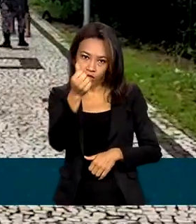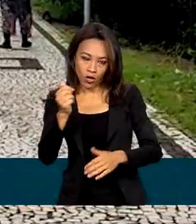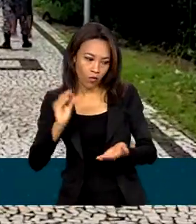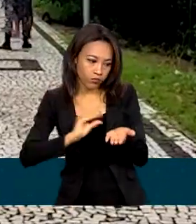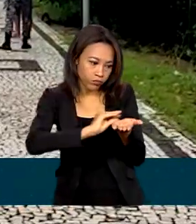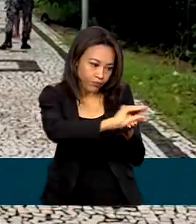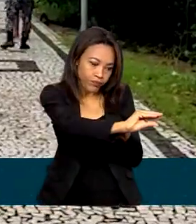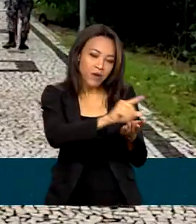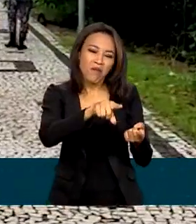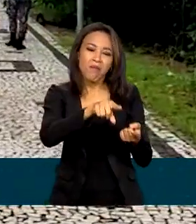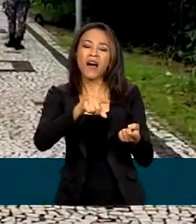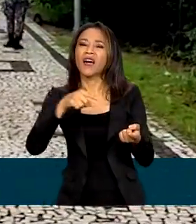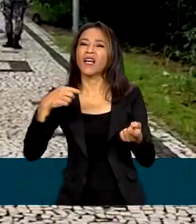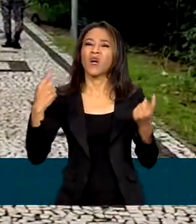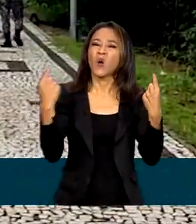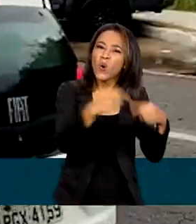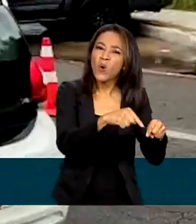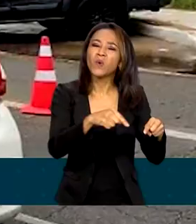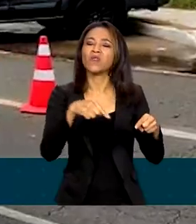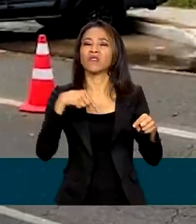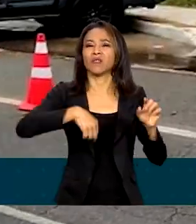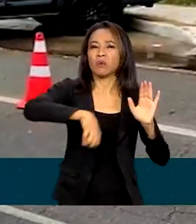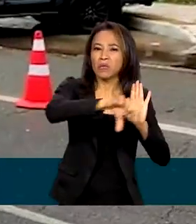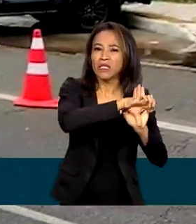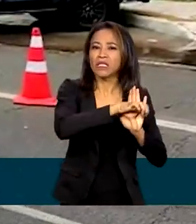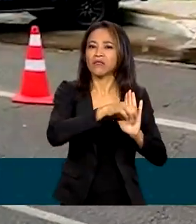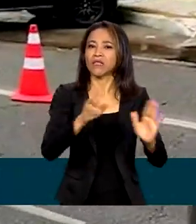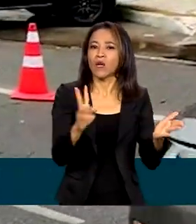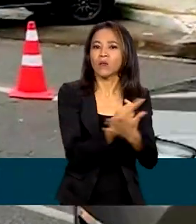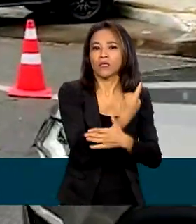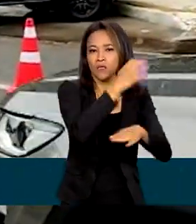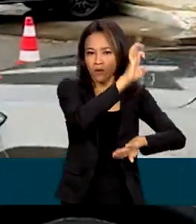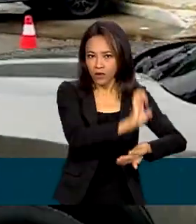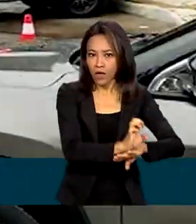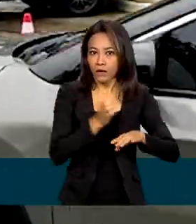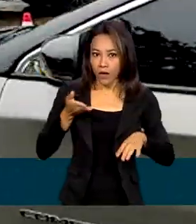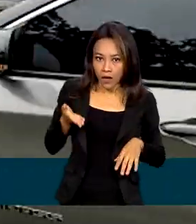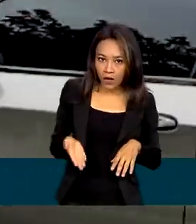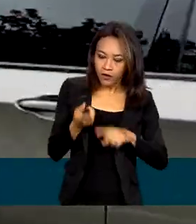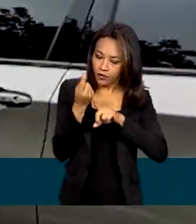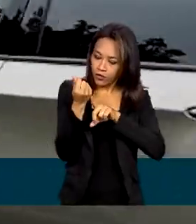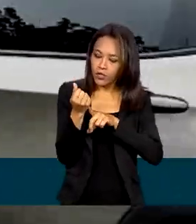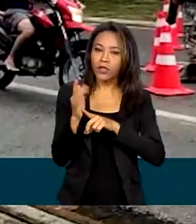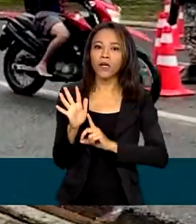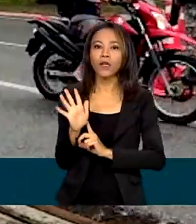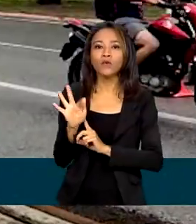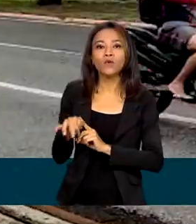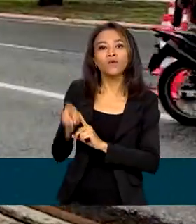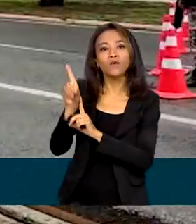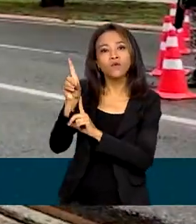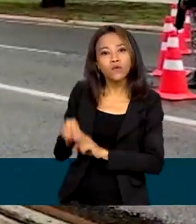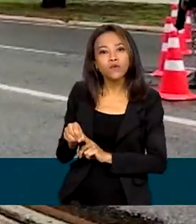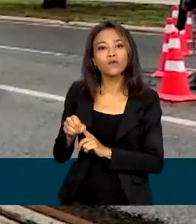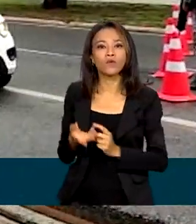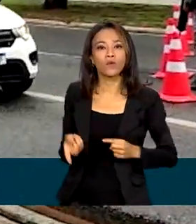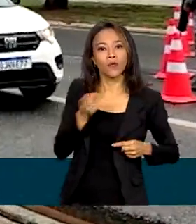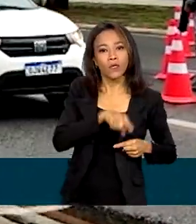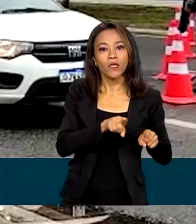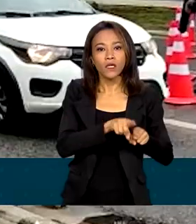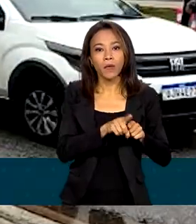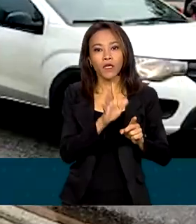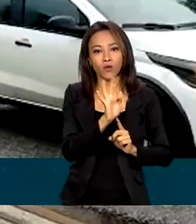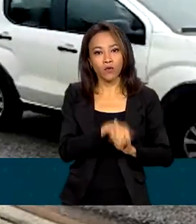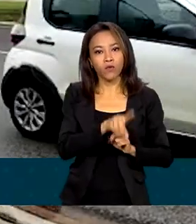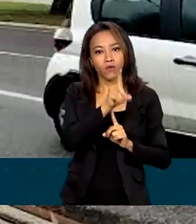os ataques criminosos no Estado. Os recursos vêm do Fundo Nacional de Segurança Pública e do Fundo Penitenciário